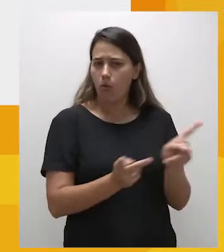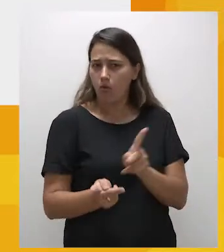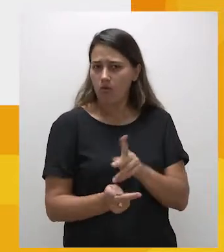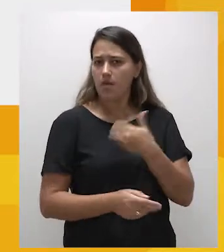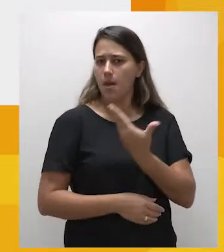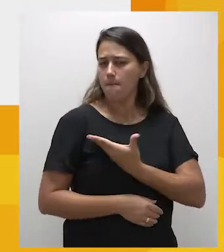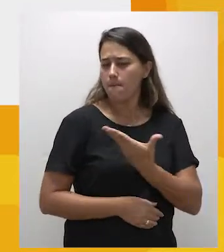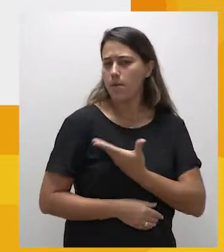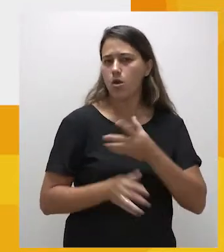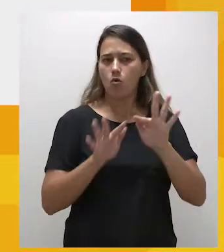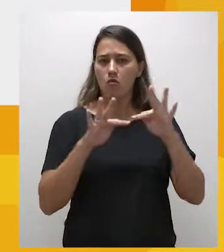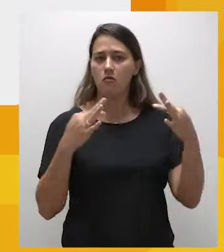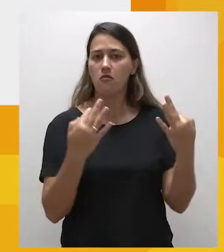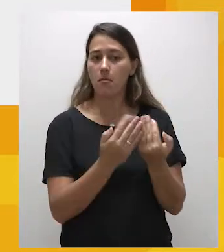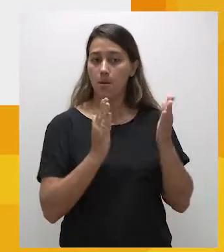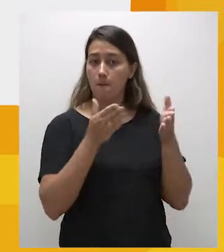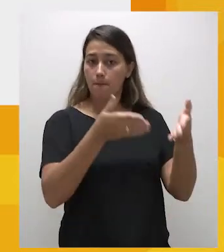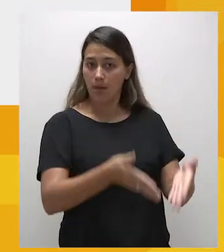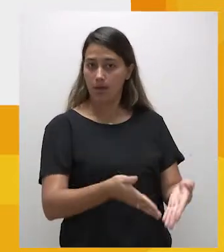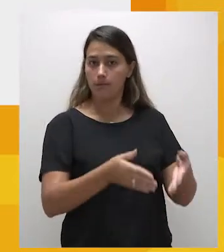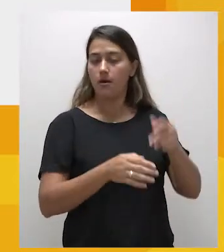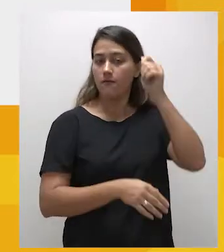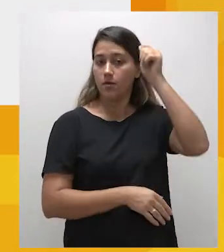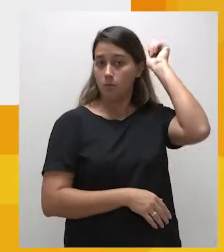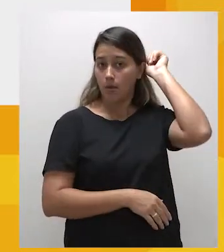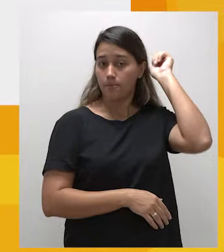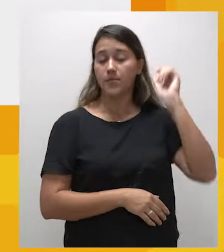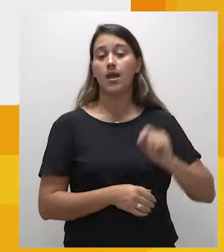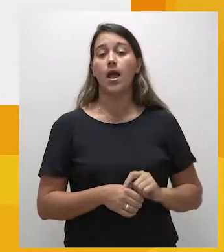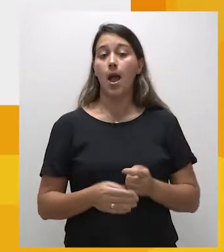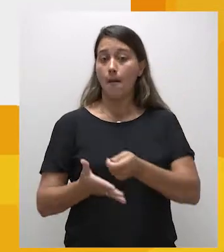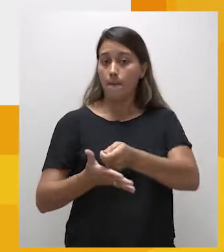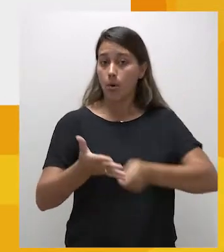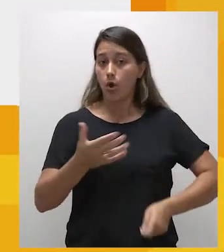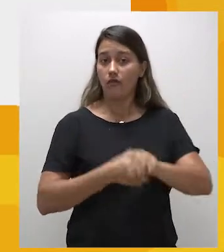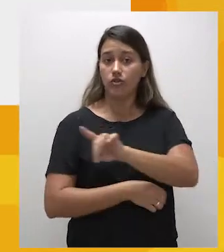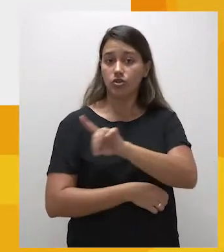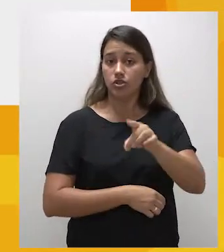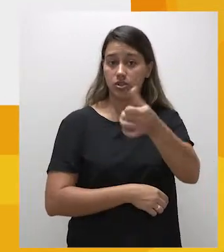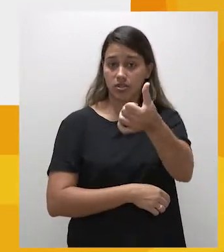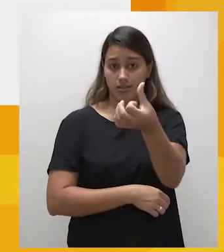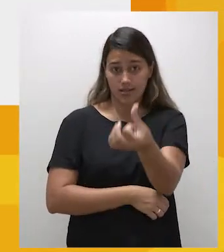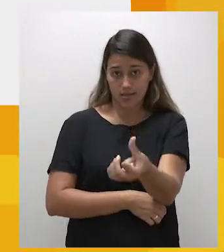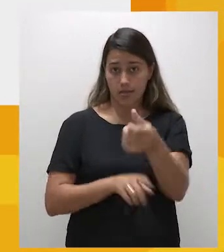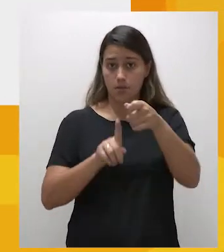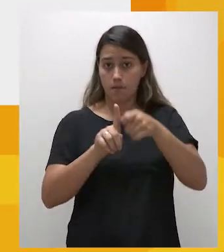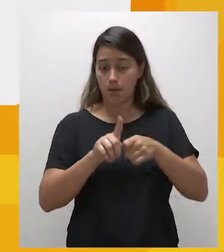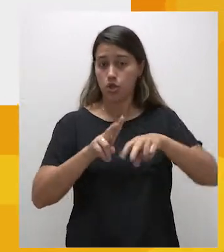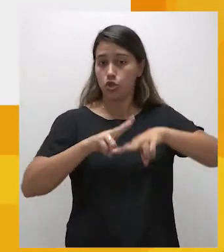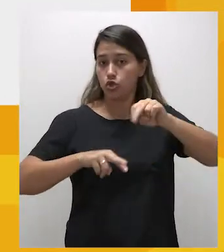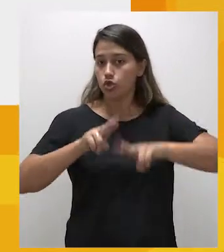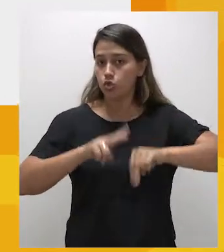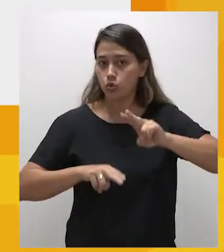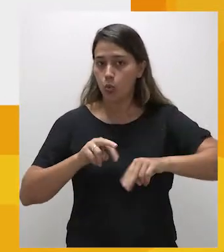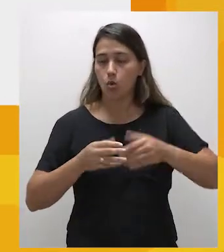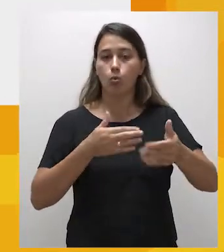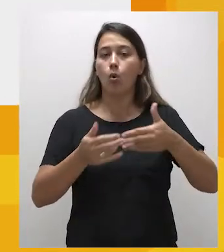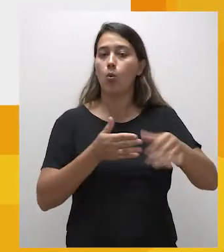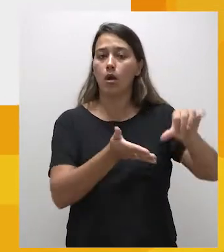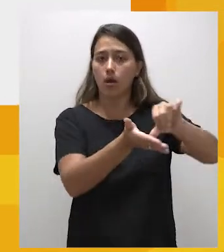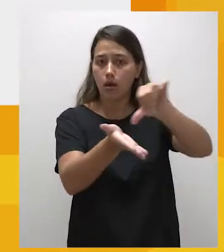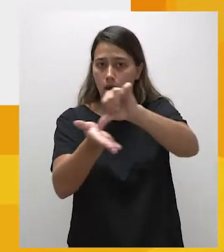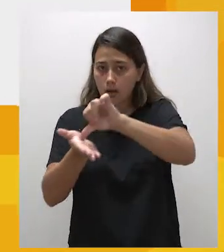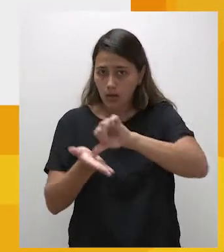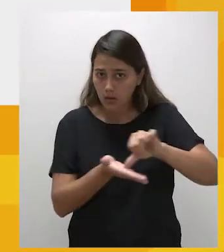convide seus amigos e familiares para participar do nosso vestibular. A prova será no dia 16 de junho em todos os campos e as inscrições